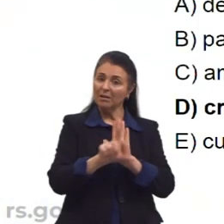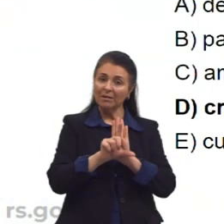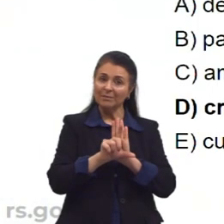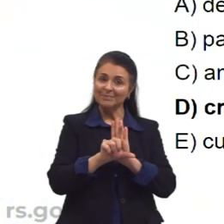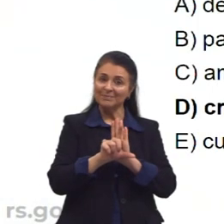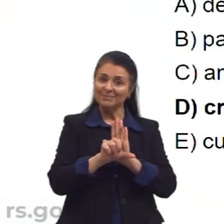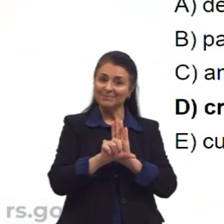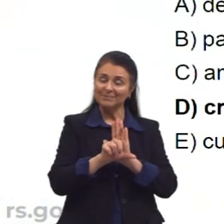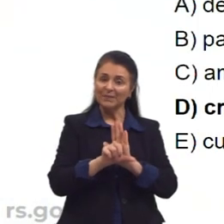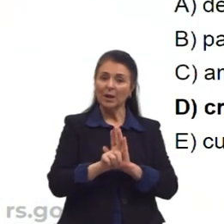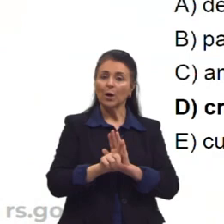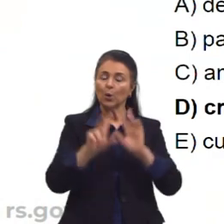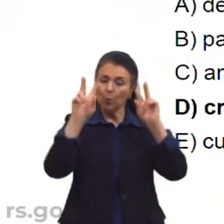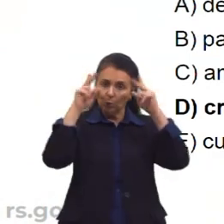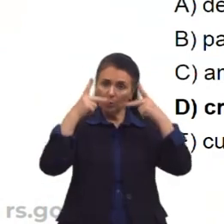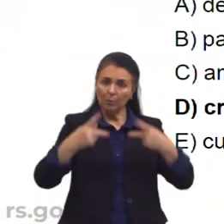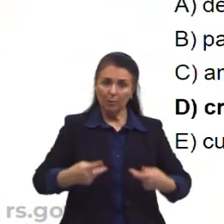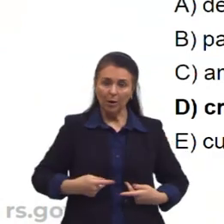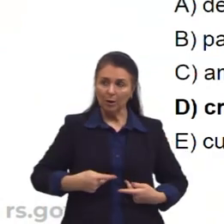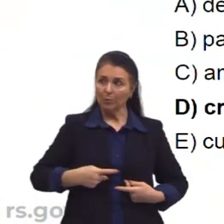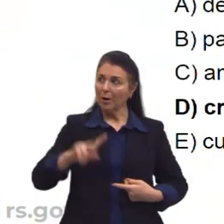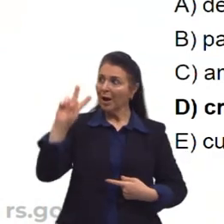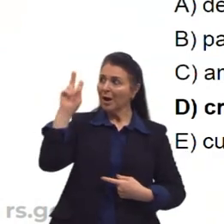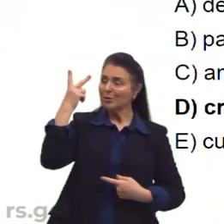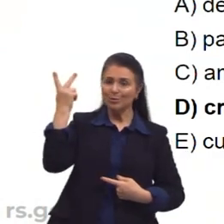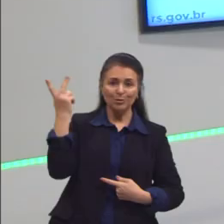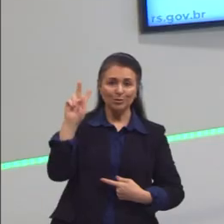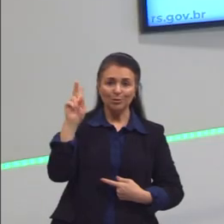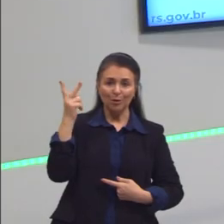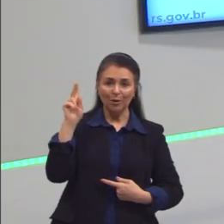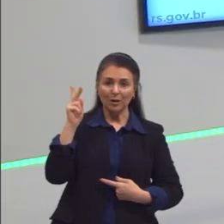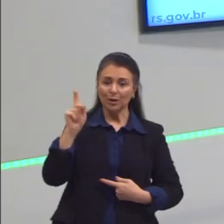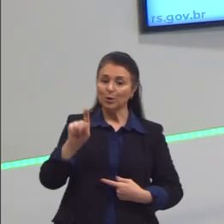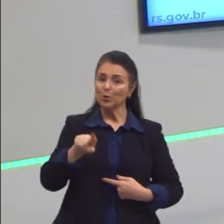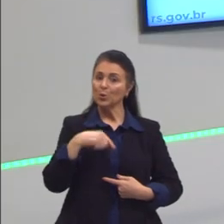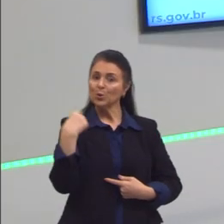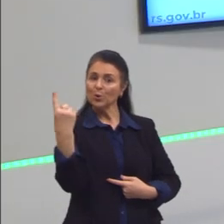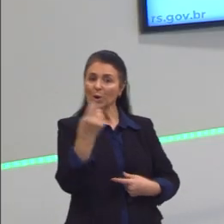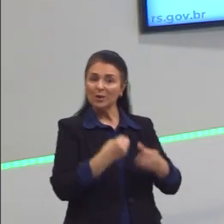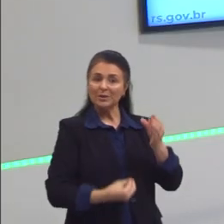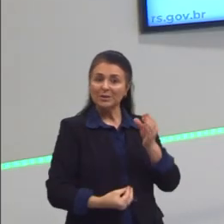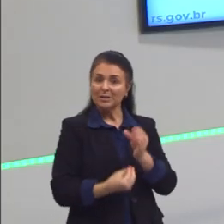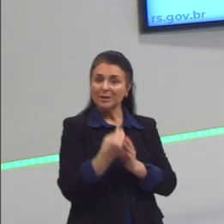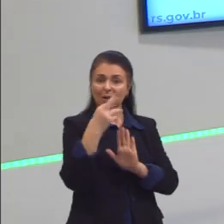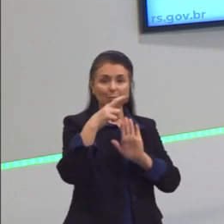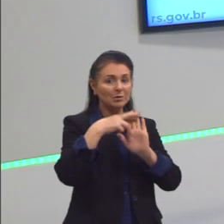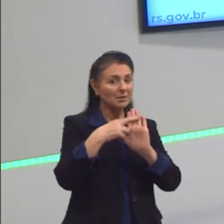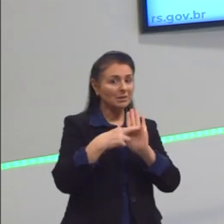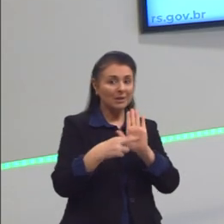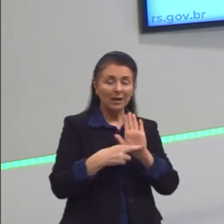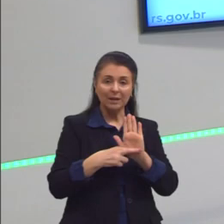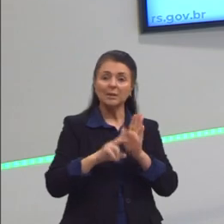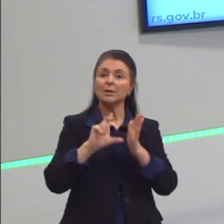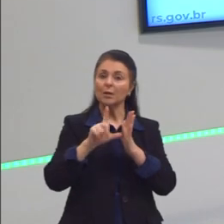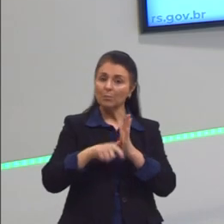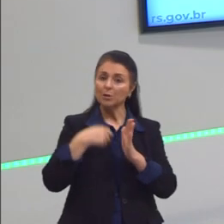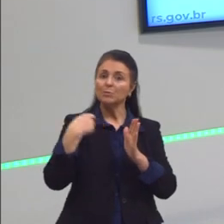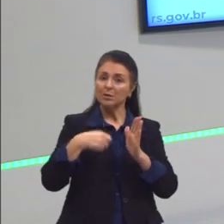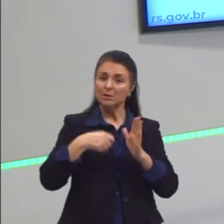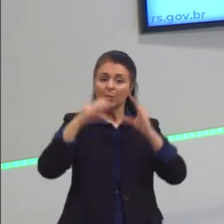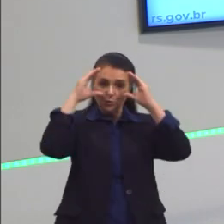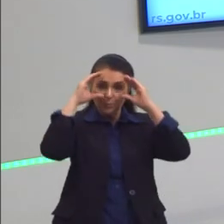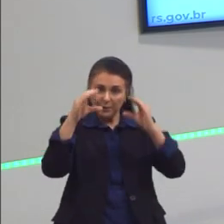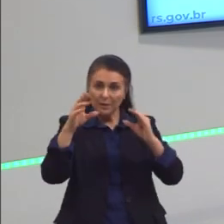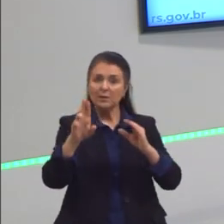O ser humano é historicamente criado, nós criamos as nossas normas e nós devemos nos submeter, sim, a essas nossas